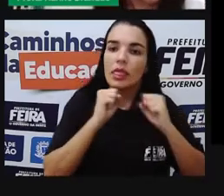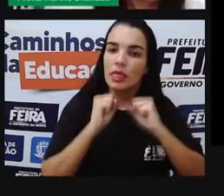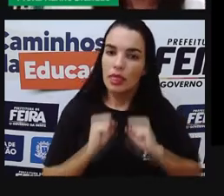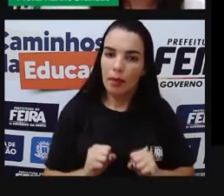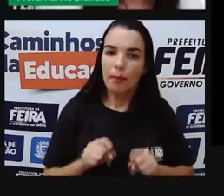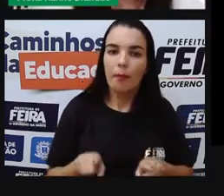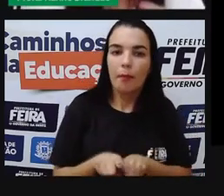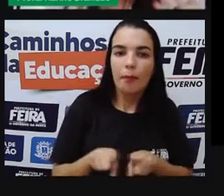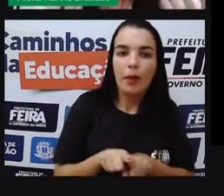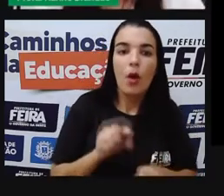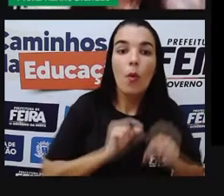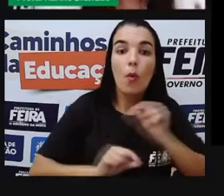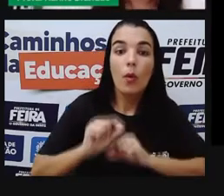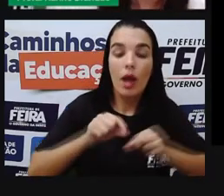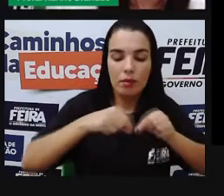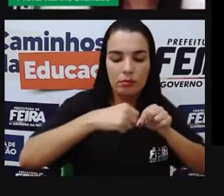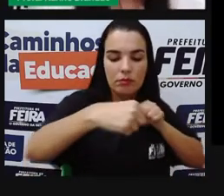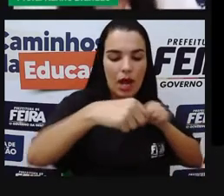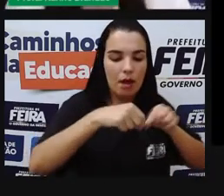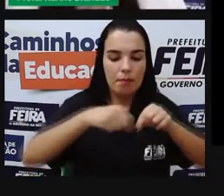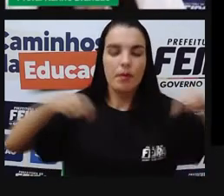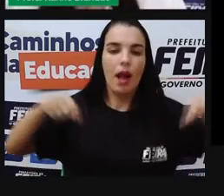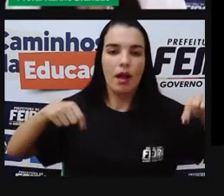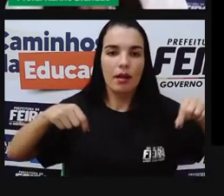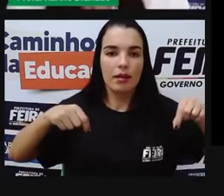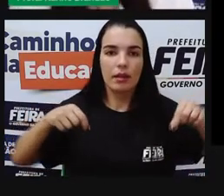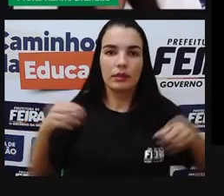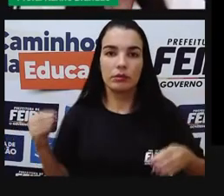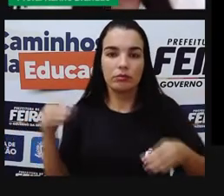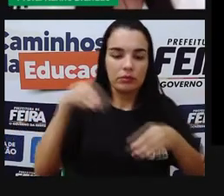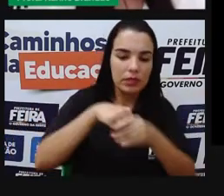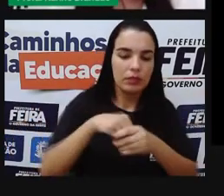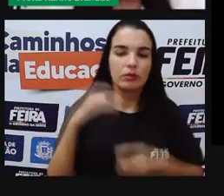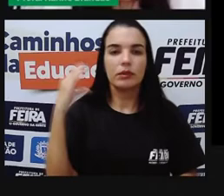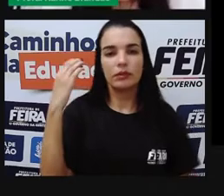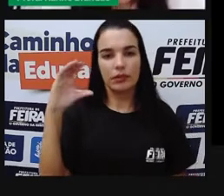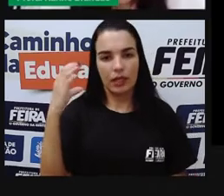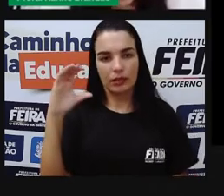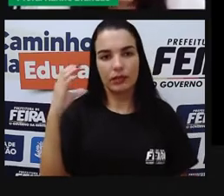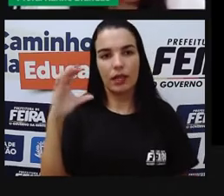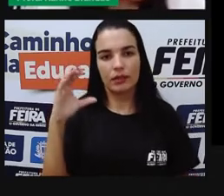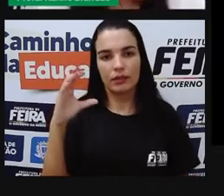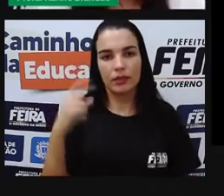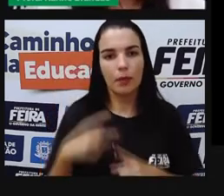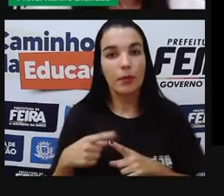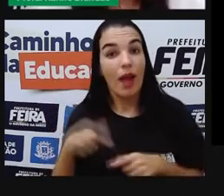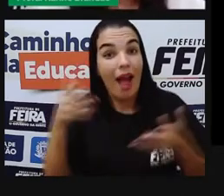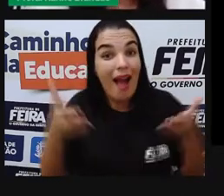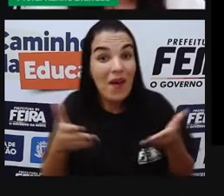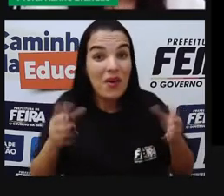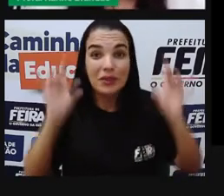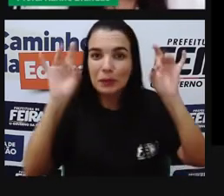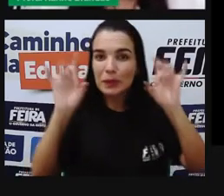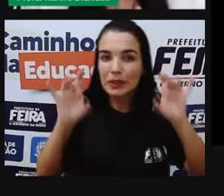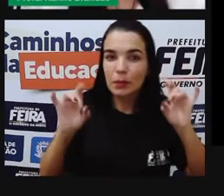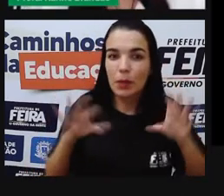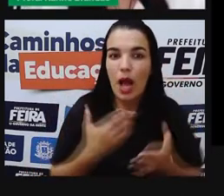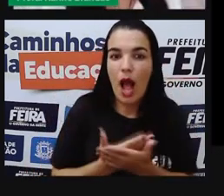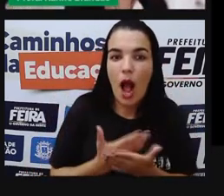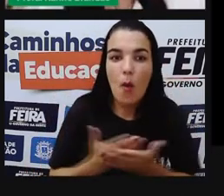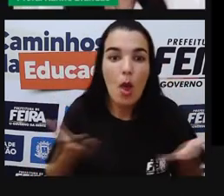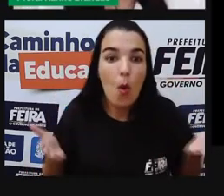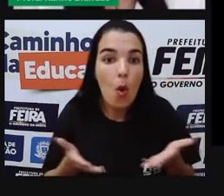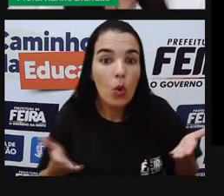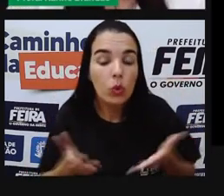de território, esse assunto território para ciências. Aqui, em especial, na aula de hoje, nós vamos